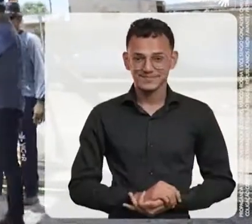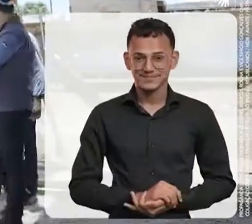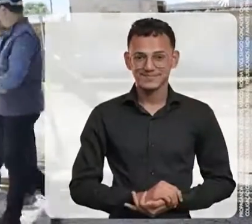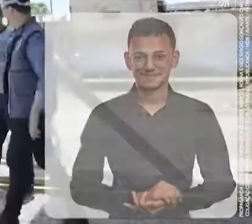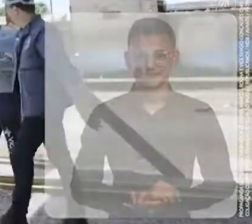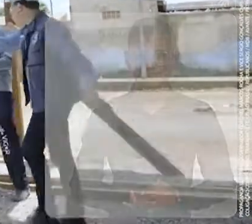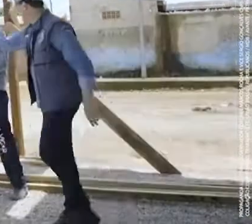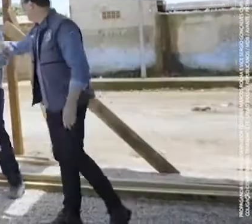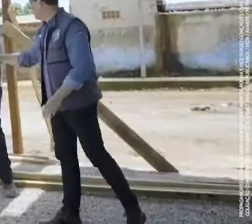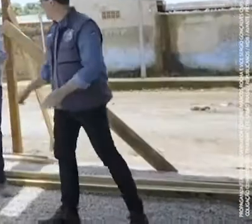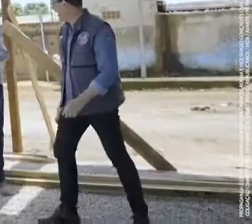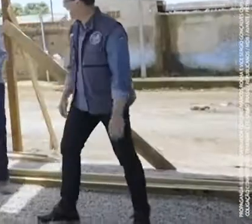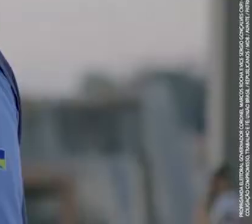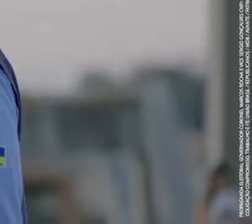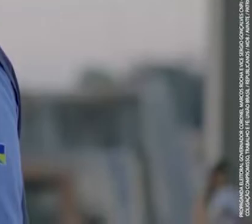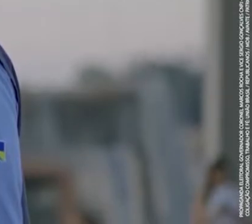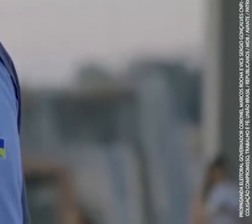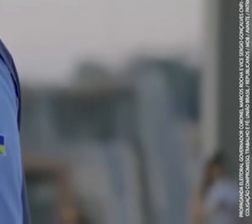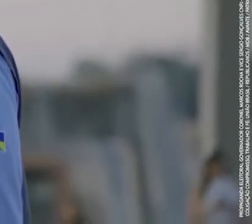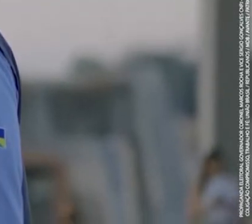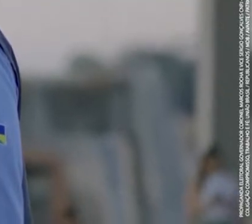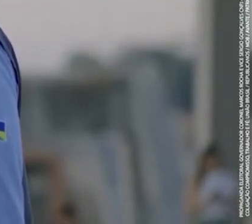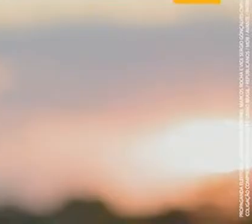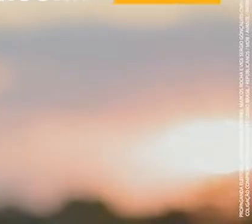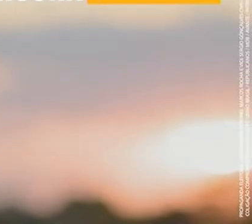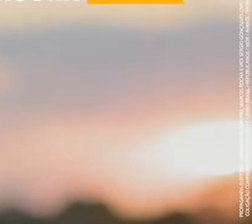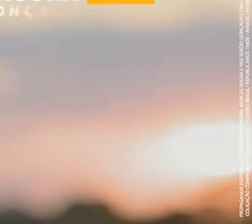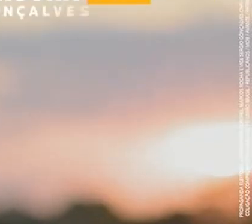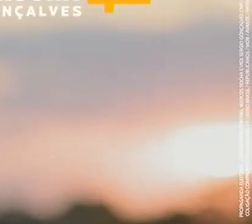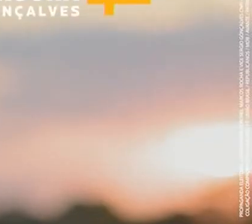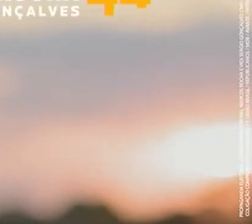Valeu? Valeu, rapaziada. Vem rapaziada.